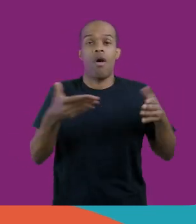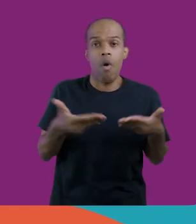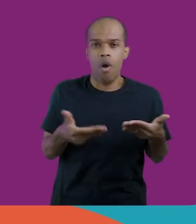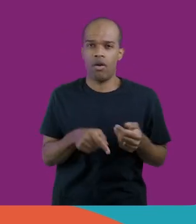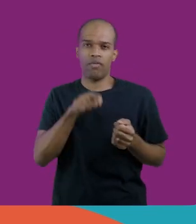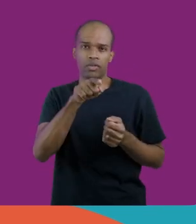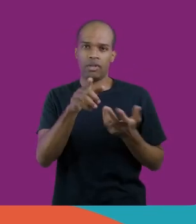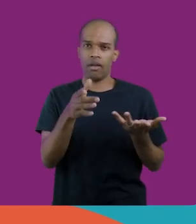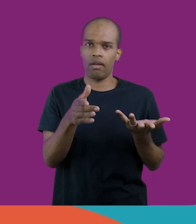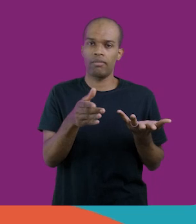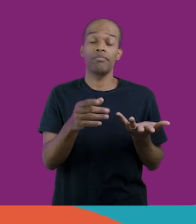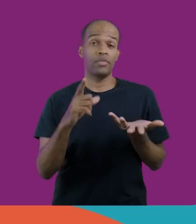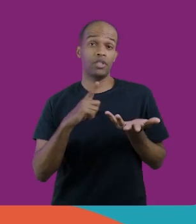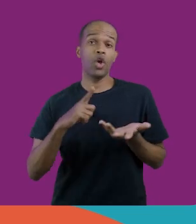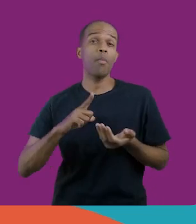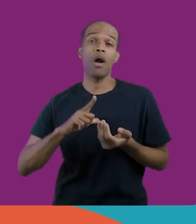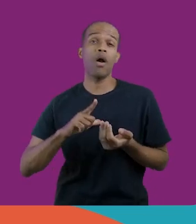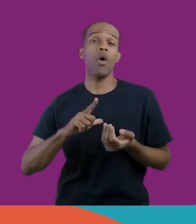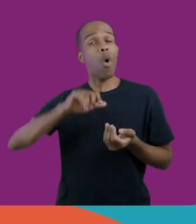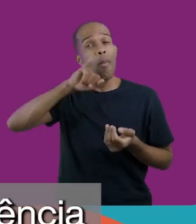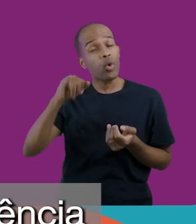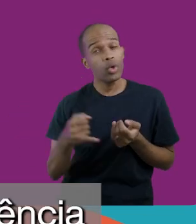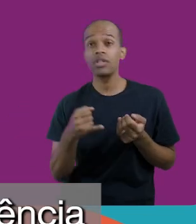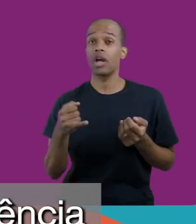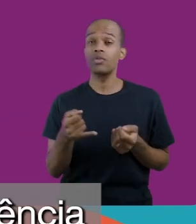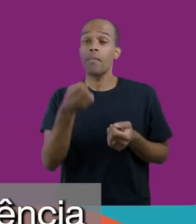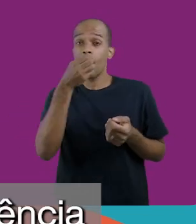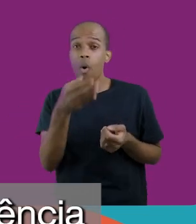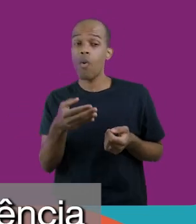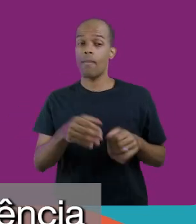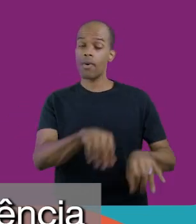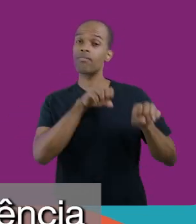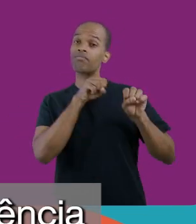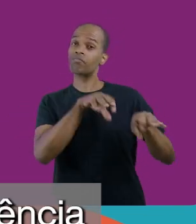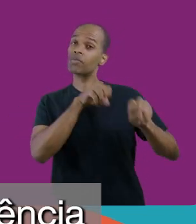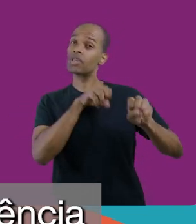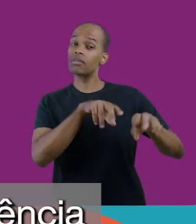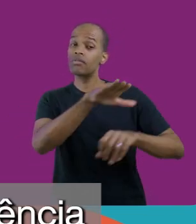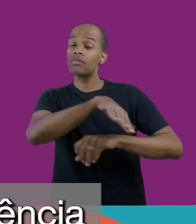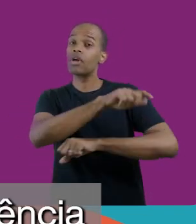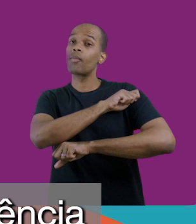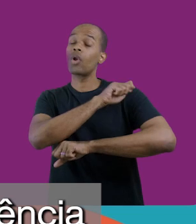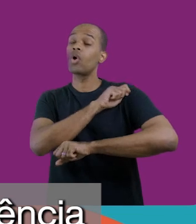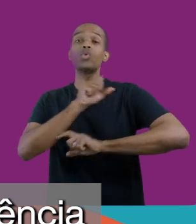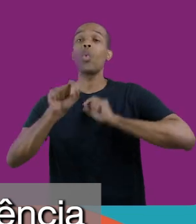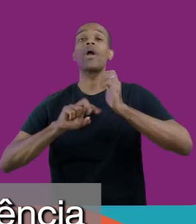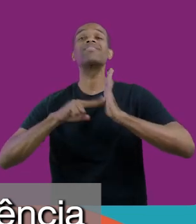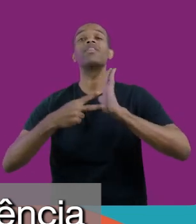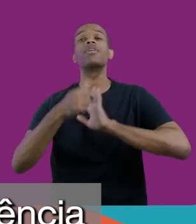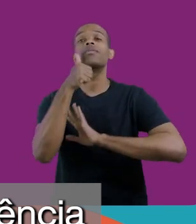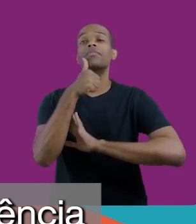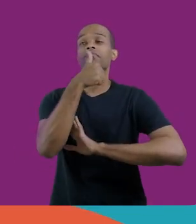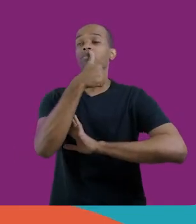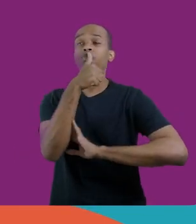atualmente você tem uma oportunidade ímpar para ensinar para o aluno o que significa